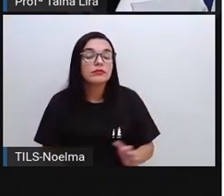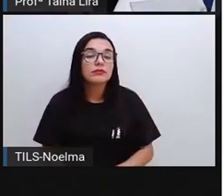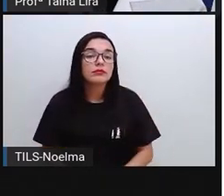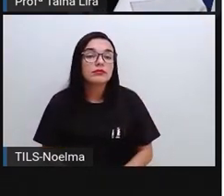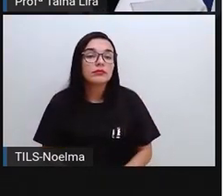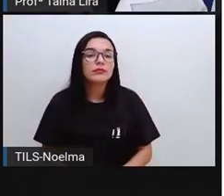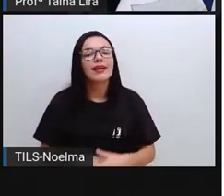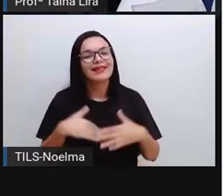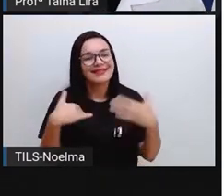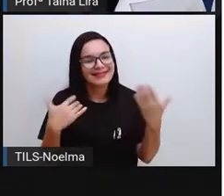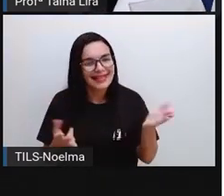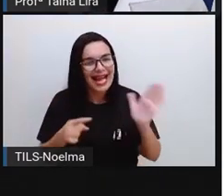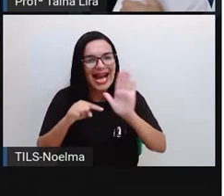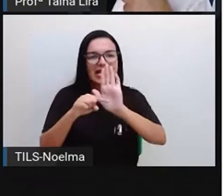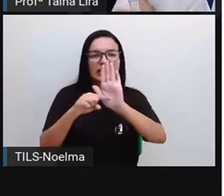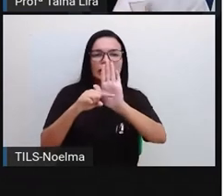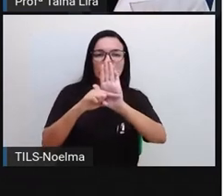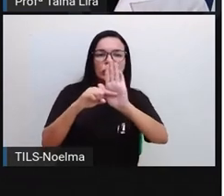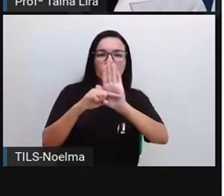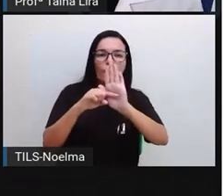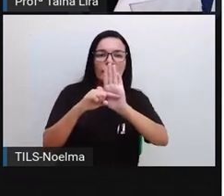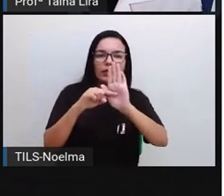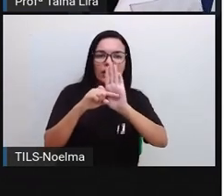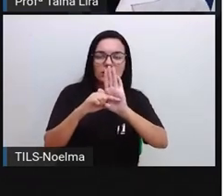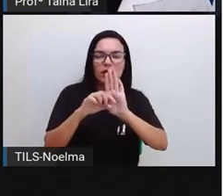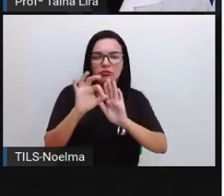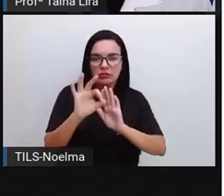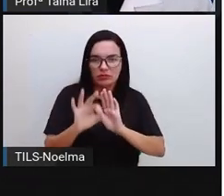É a subtração. Muito bem.